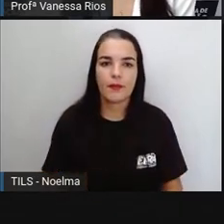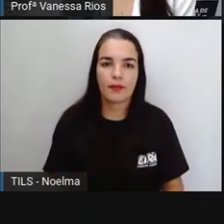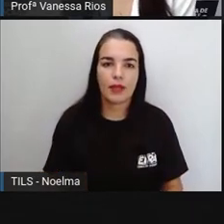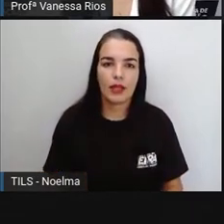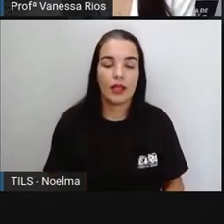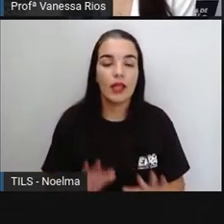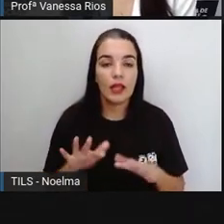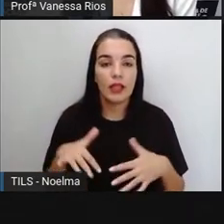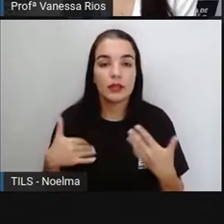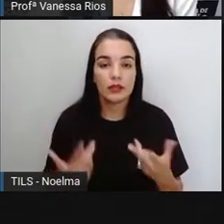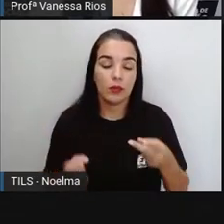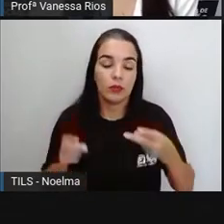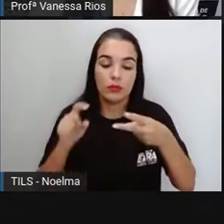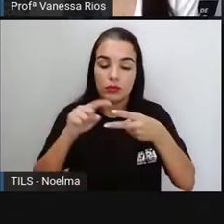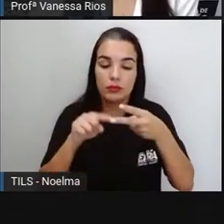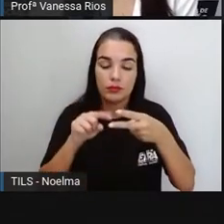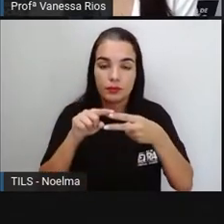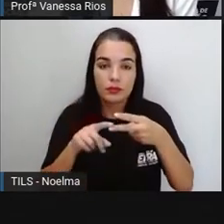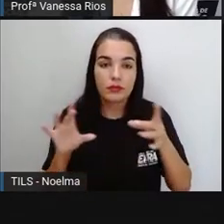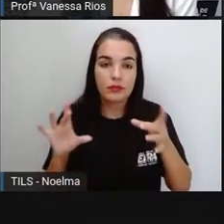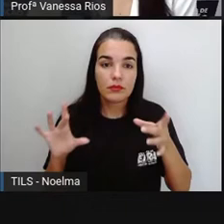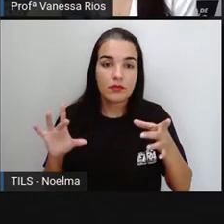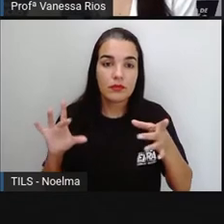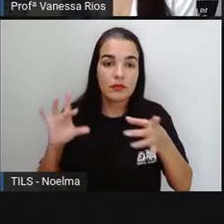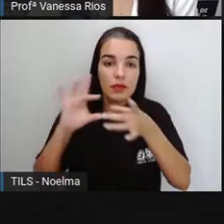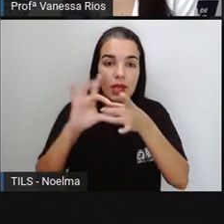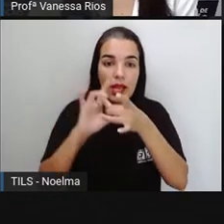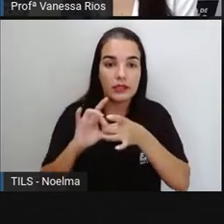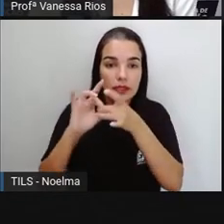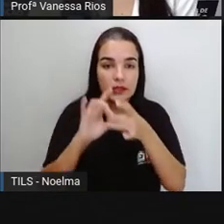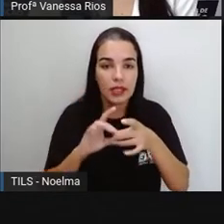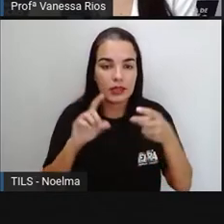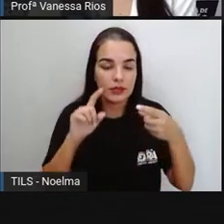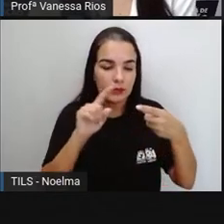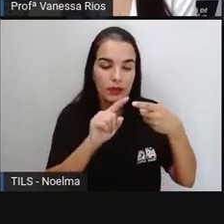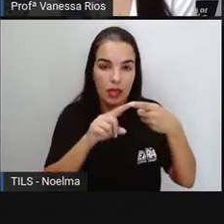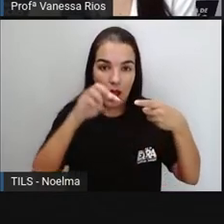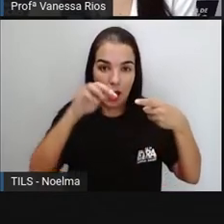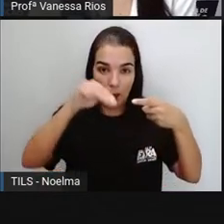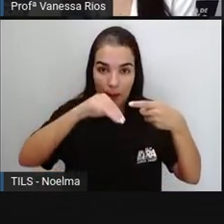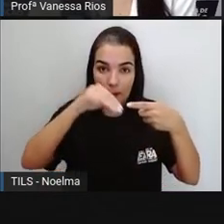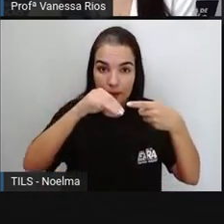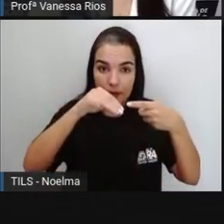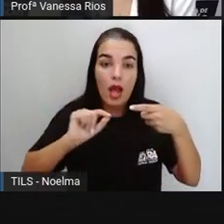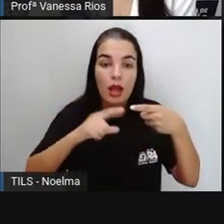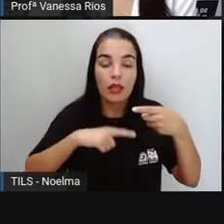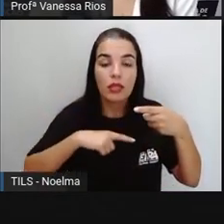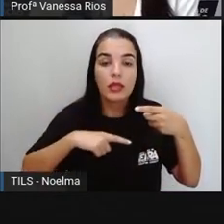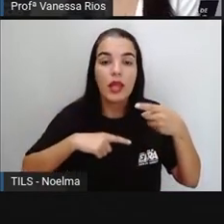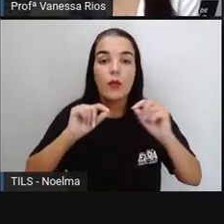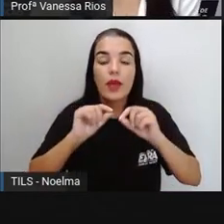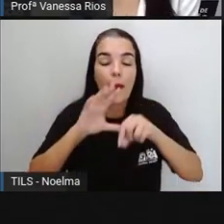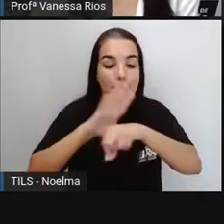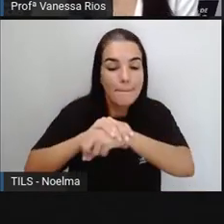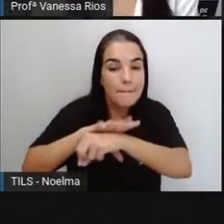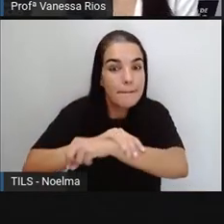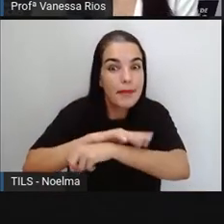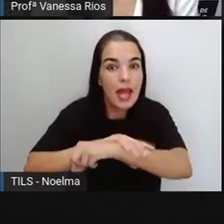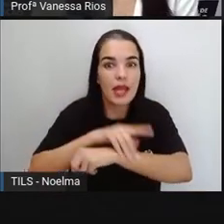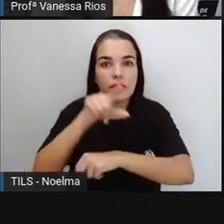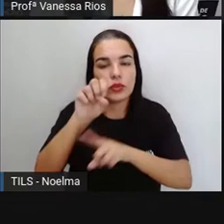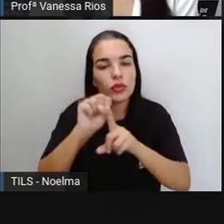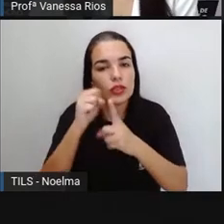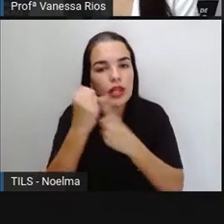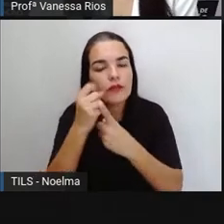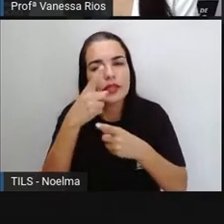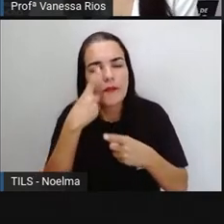Então, os patrimônios culturais aí, ó, materiais, eles estão associados aos elementos concretos de uma sociedade.